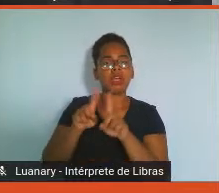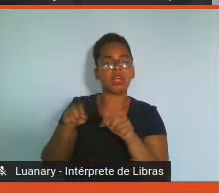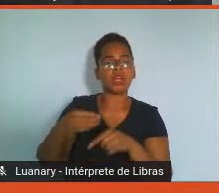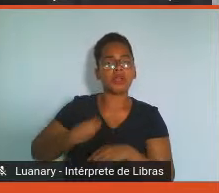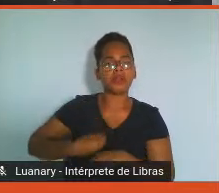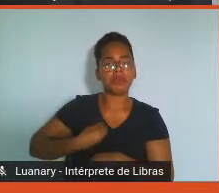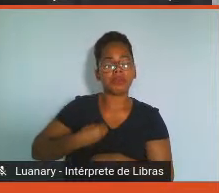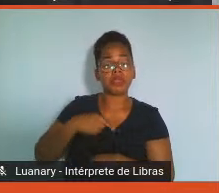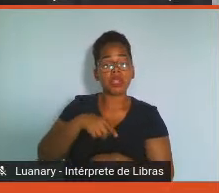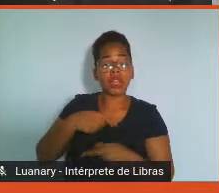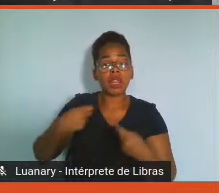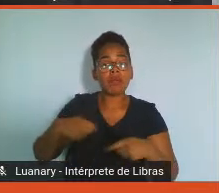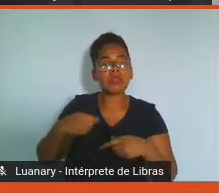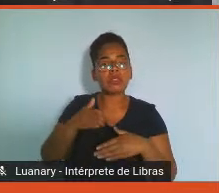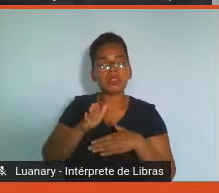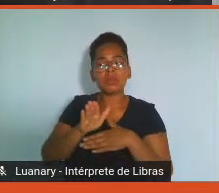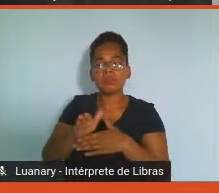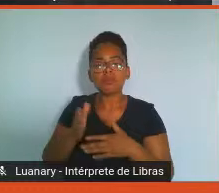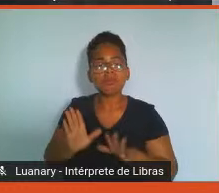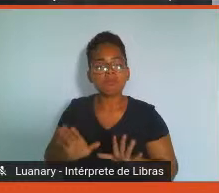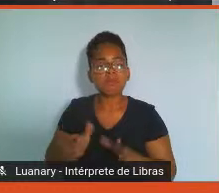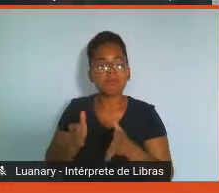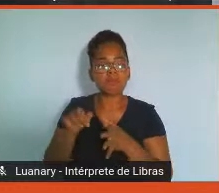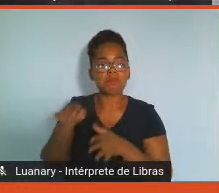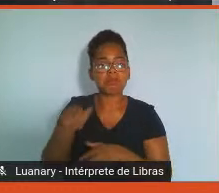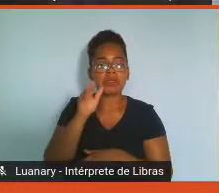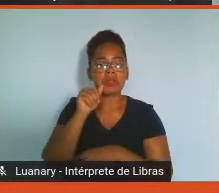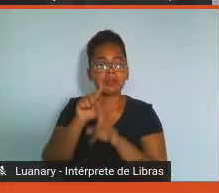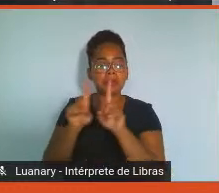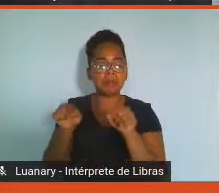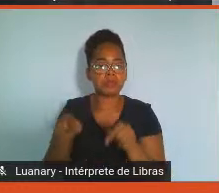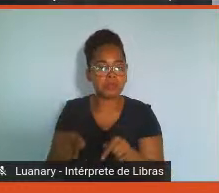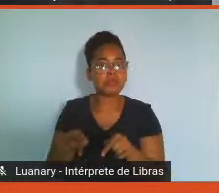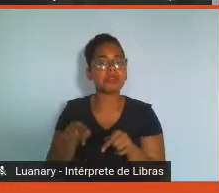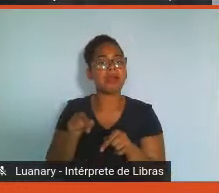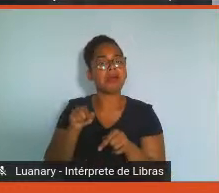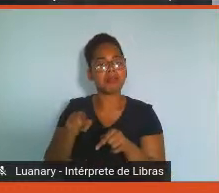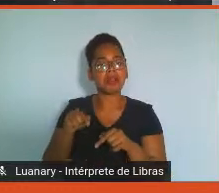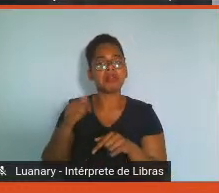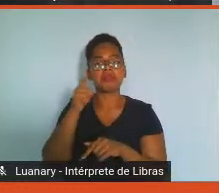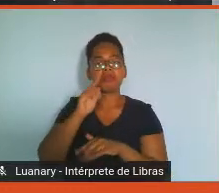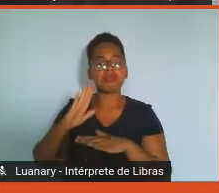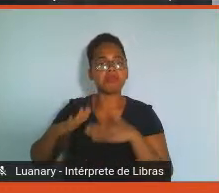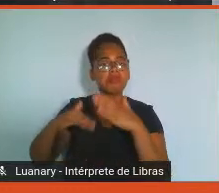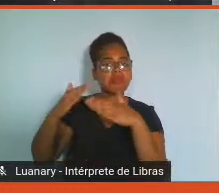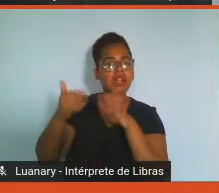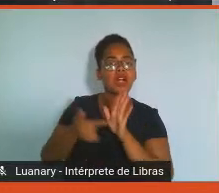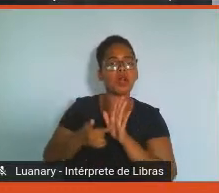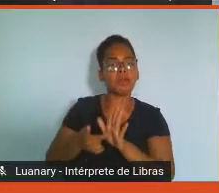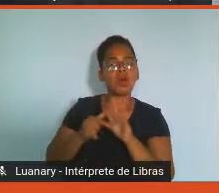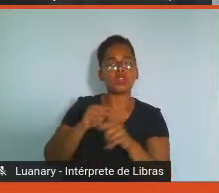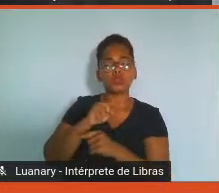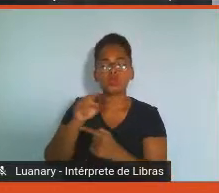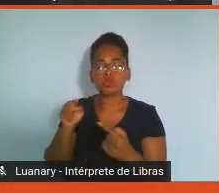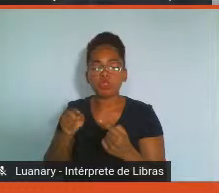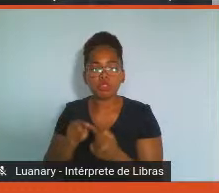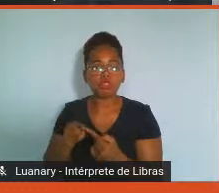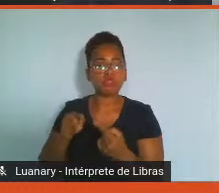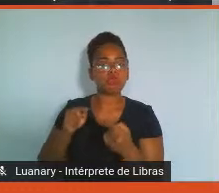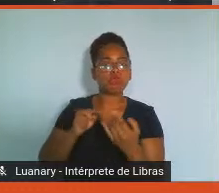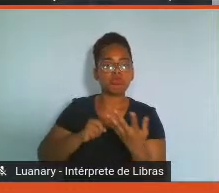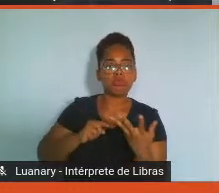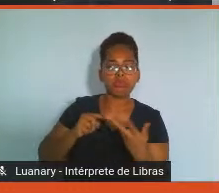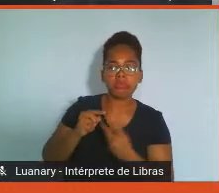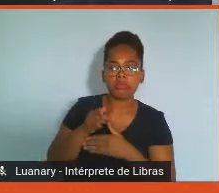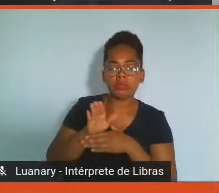colaborativa, precisa encorajar o colaborador com significado, com propósito, e aí a gente se aproxima de algo